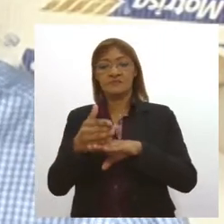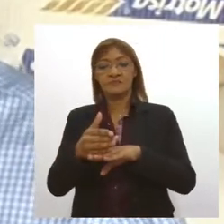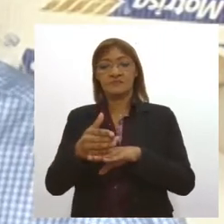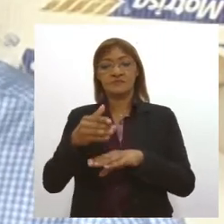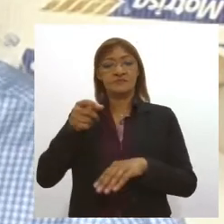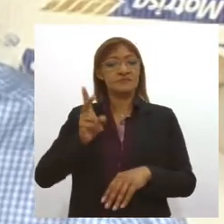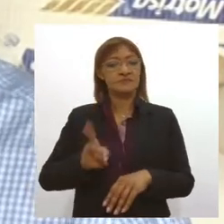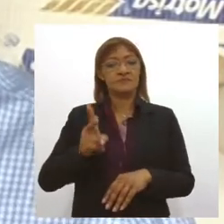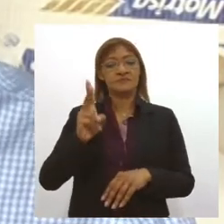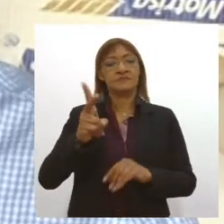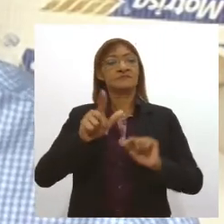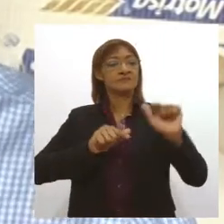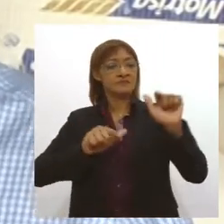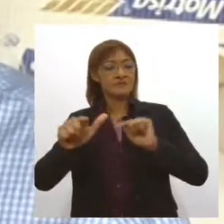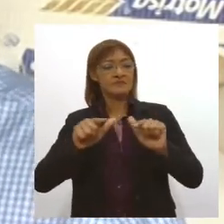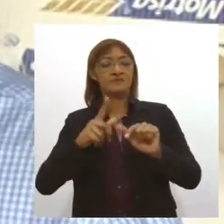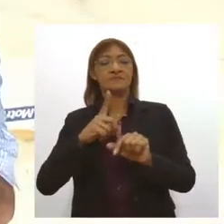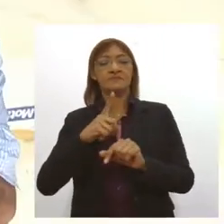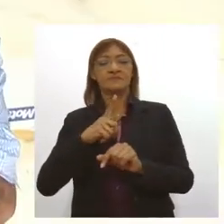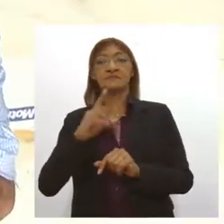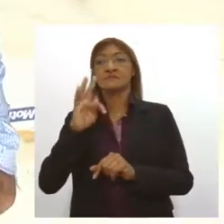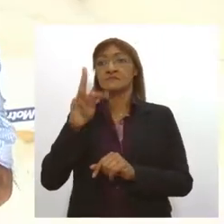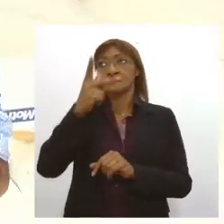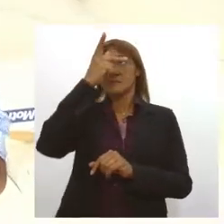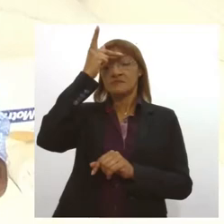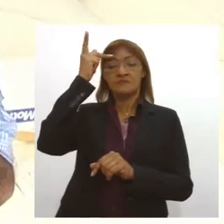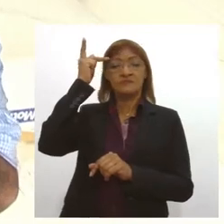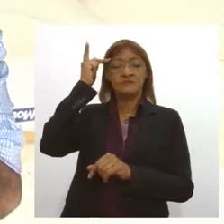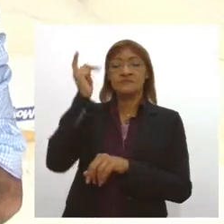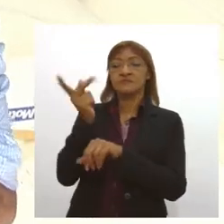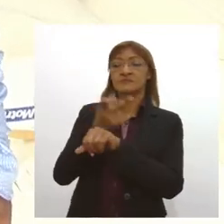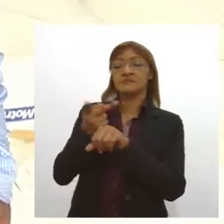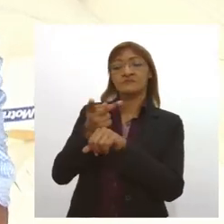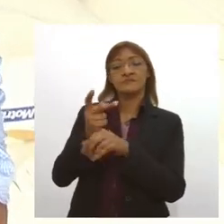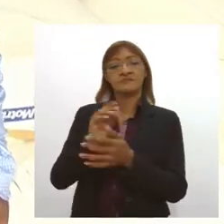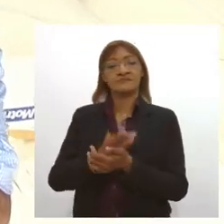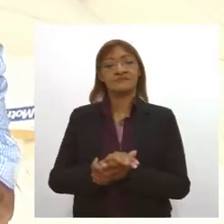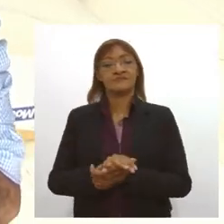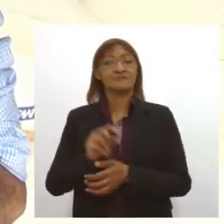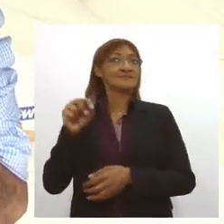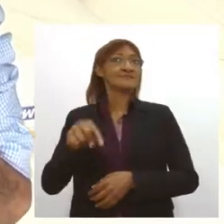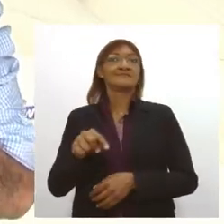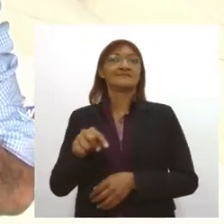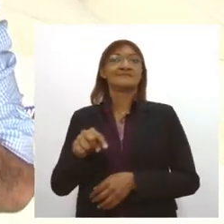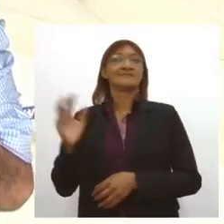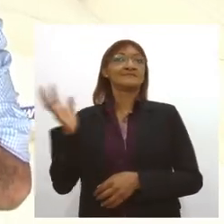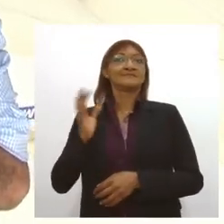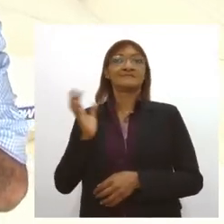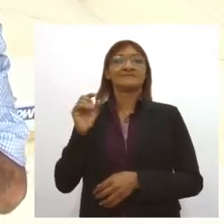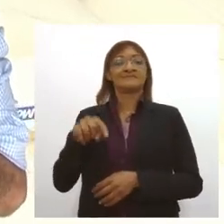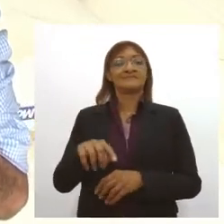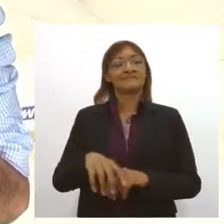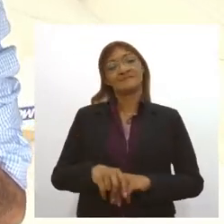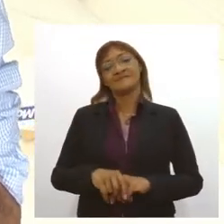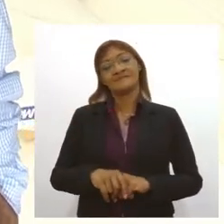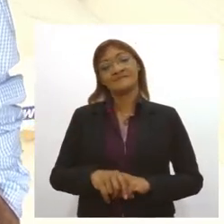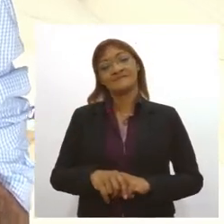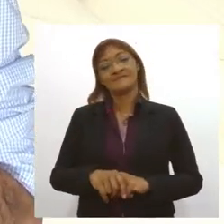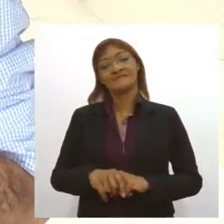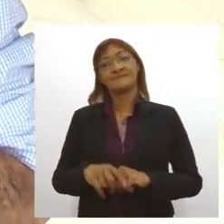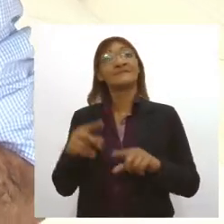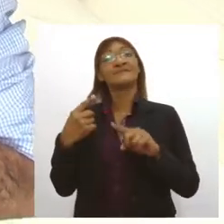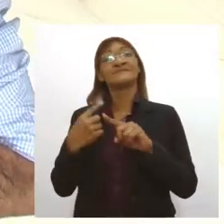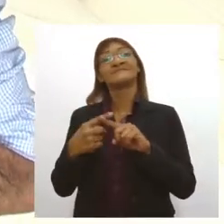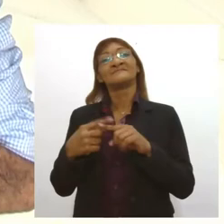falta trabalho para quem procura a gente diz sempre que essa região aqui é muito rica porque só não